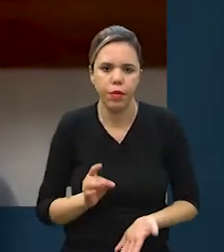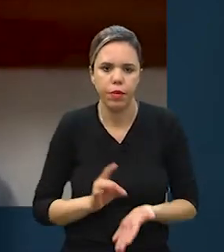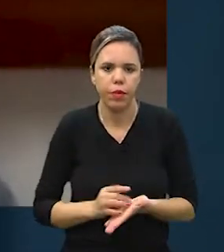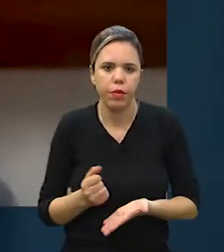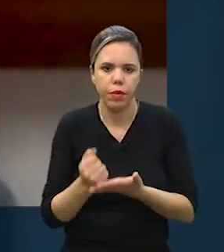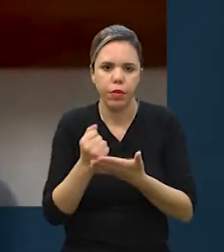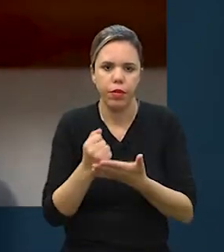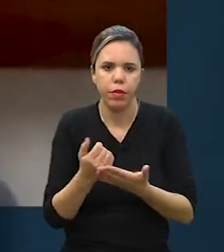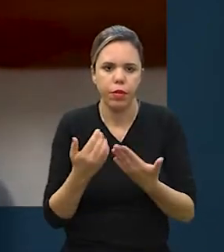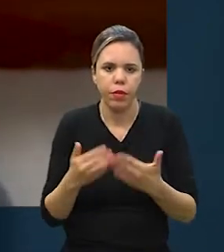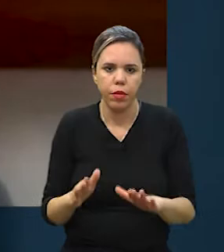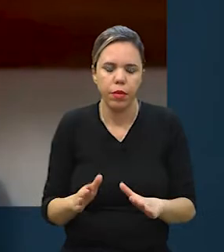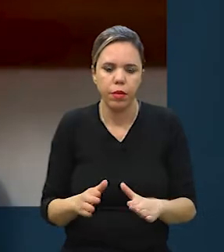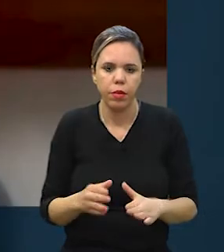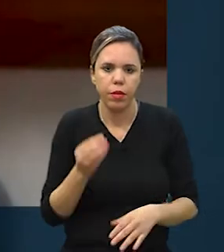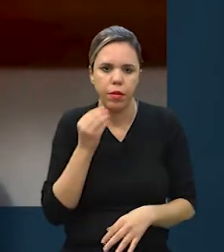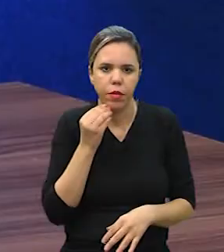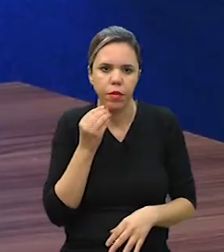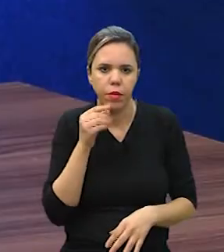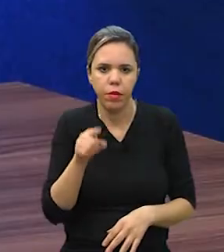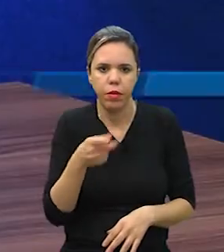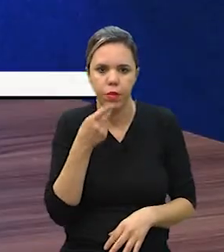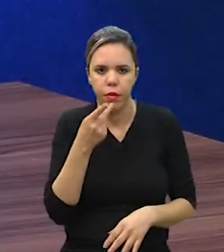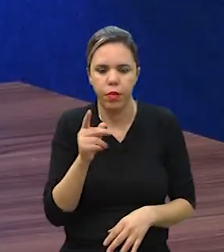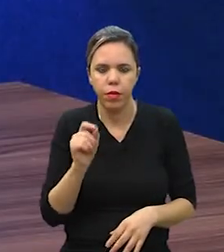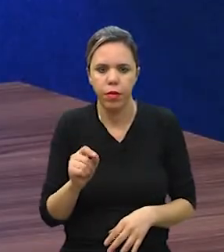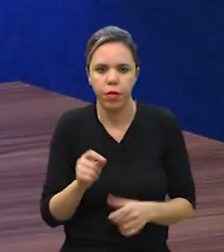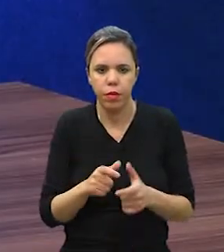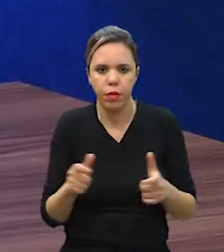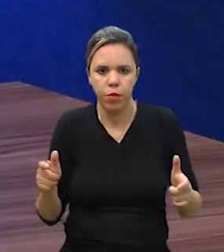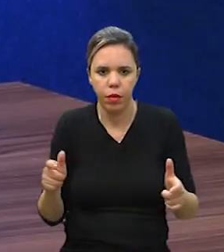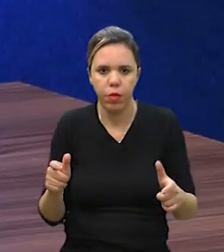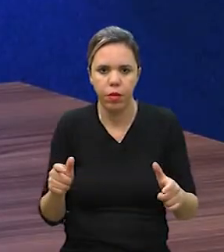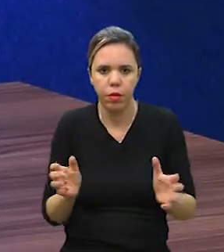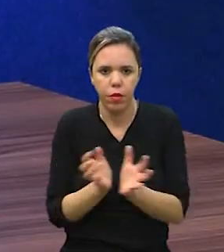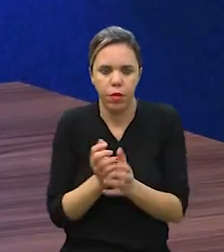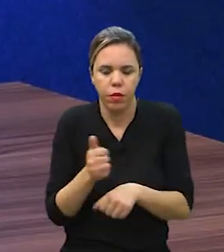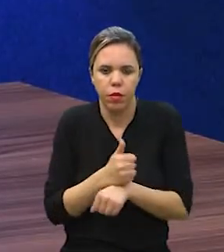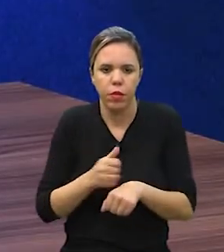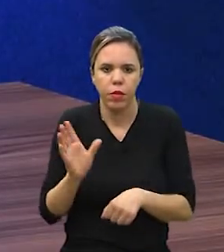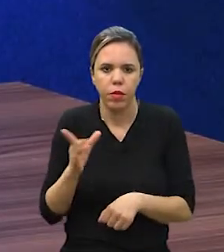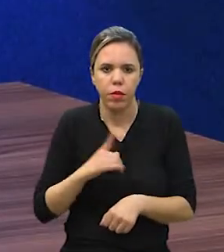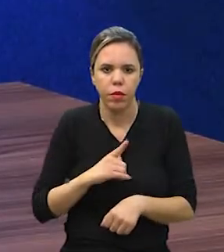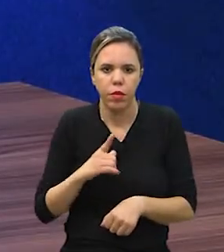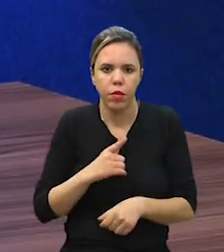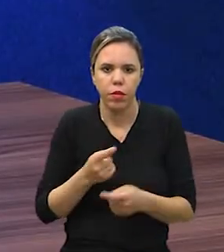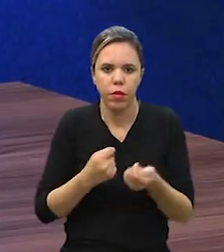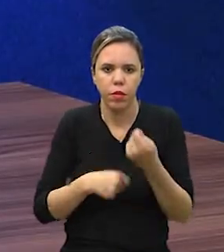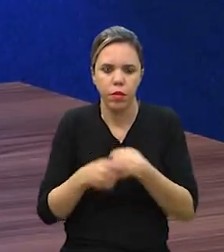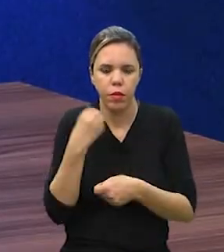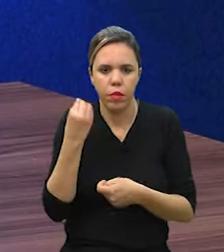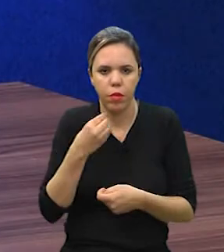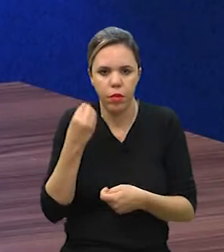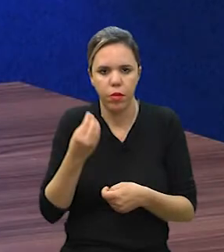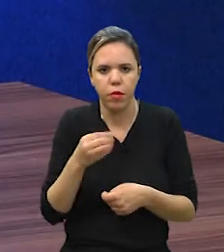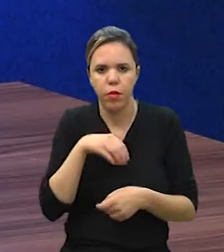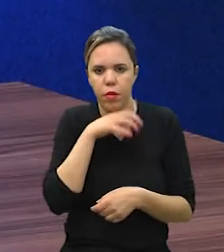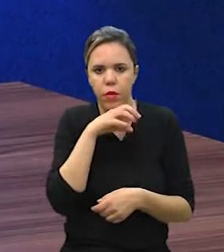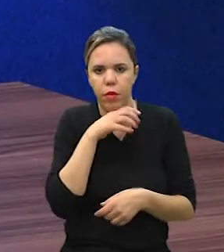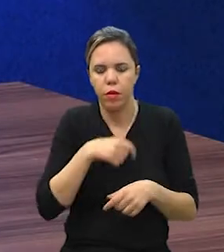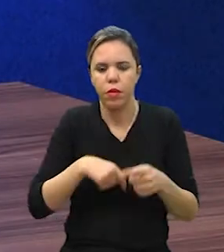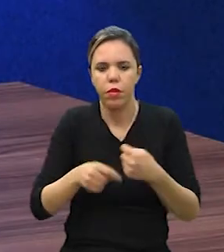foi o que realmente nos ajudou a abrir todas essas portas. Você mencionou que grande parte da equipe já tem o know-how nesse mercado pet?